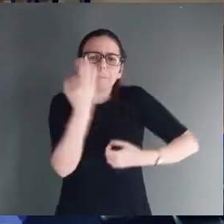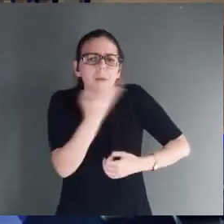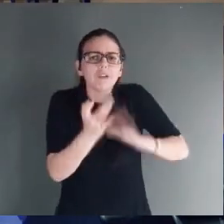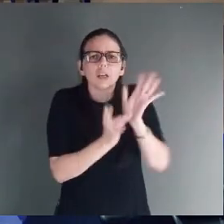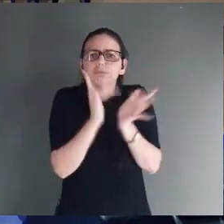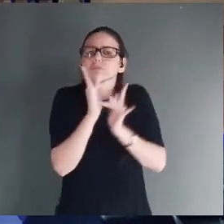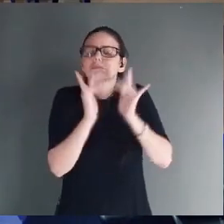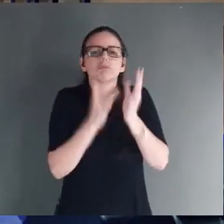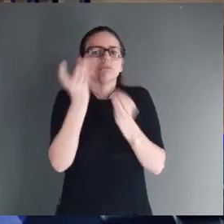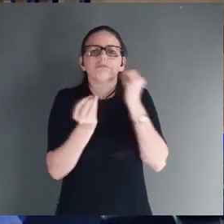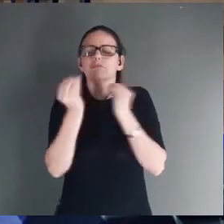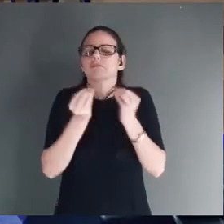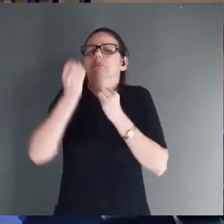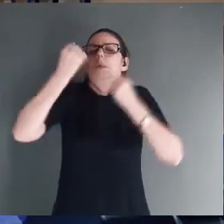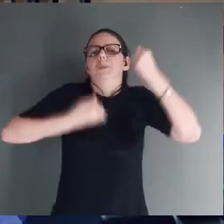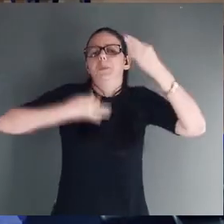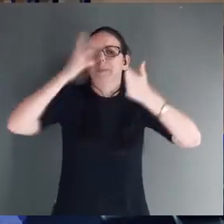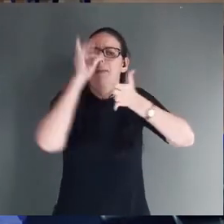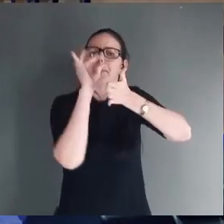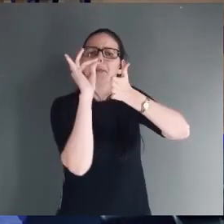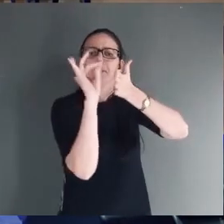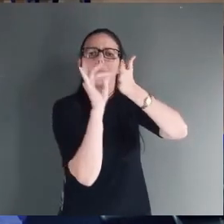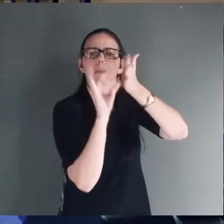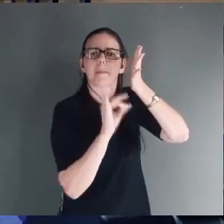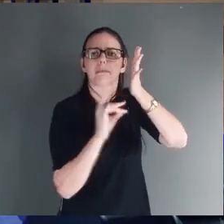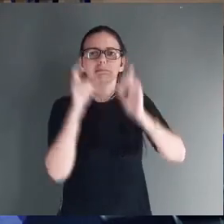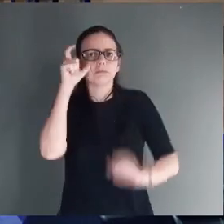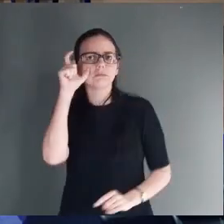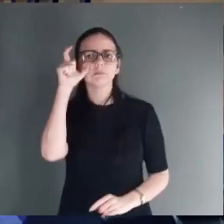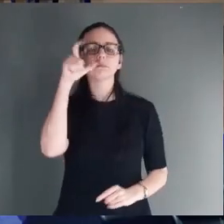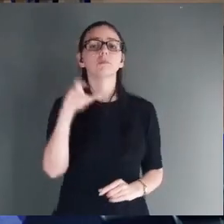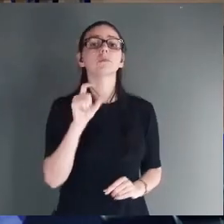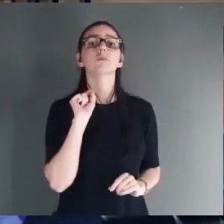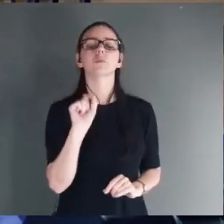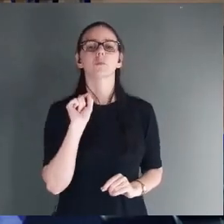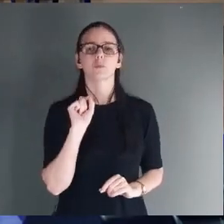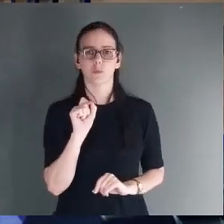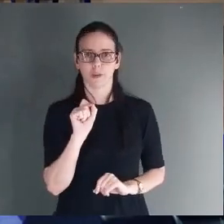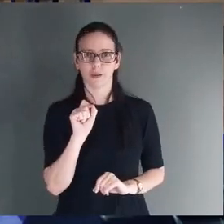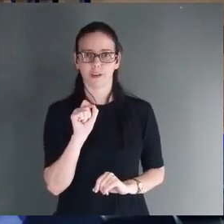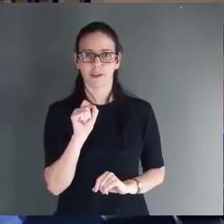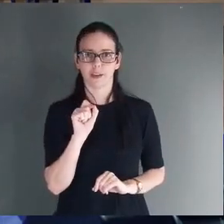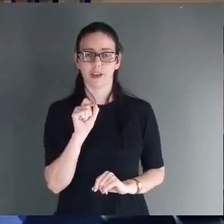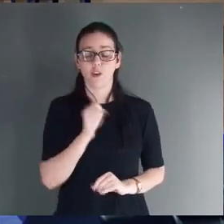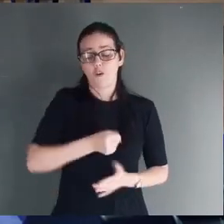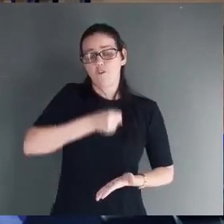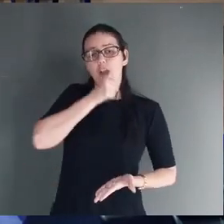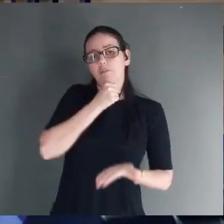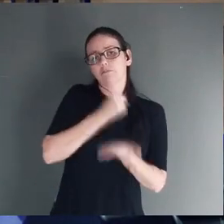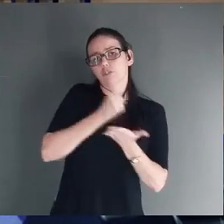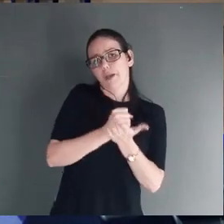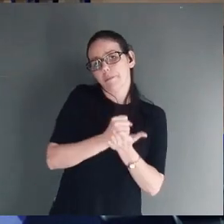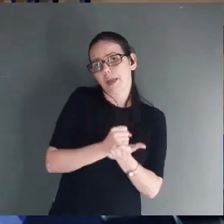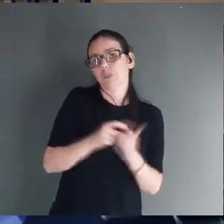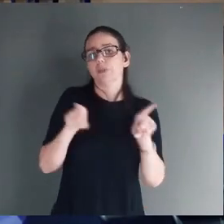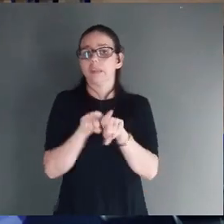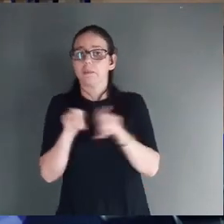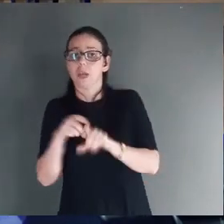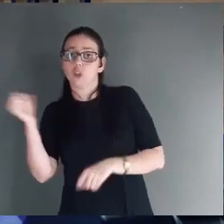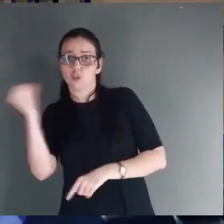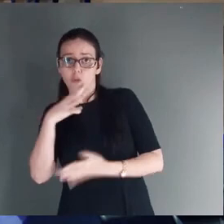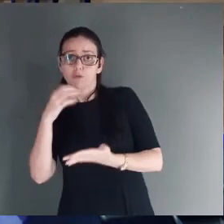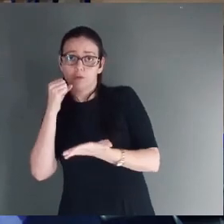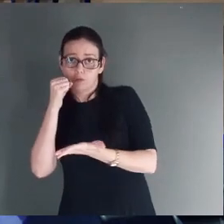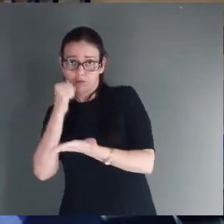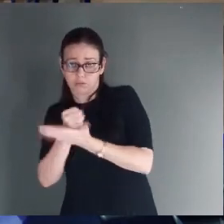Testamento. E o interessante, é que, entre o Antigo Testamento e Novo, você sabe, isso é muito falado,